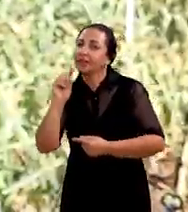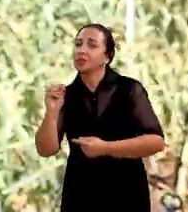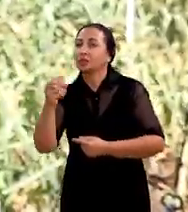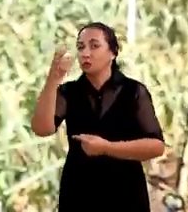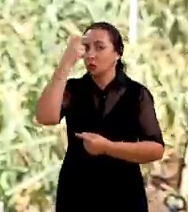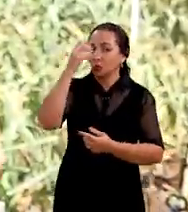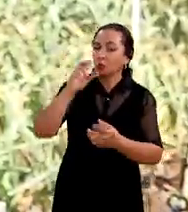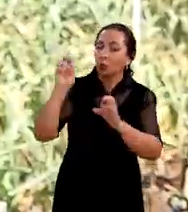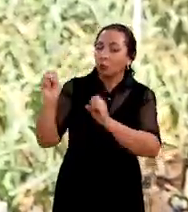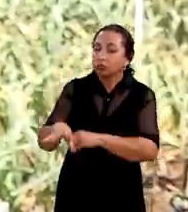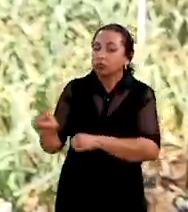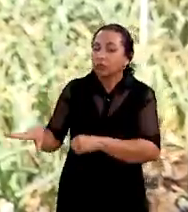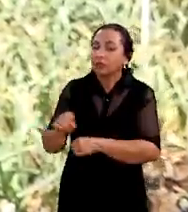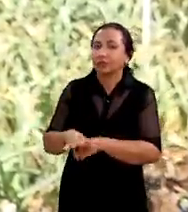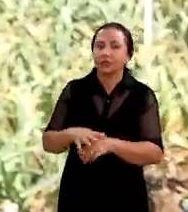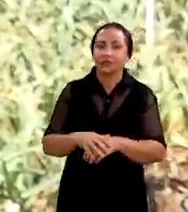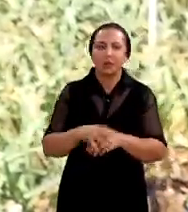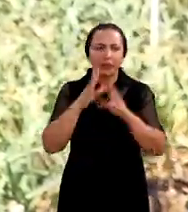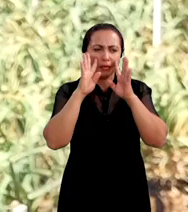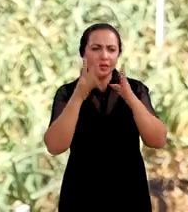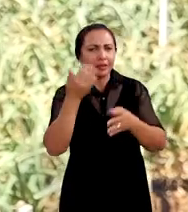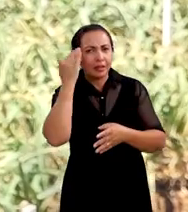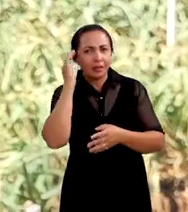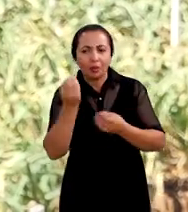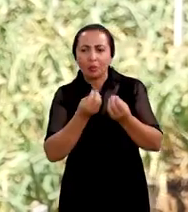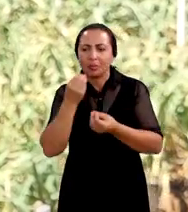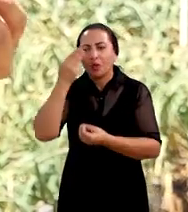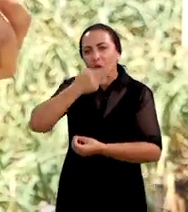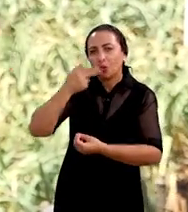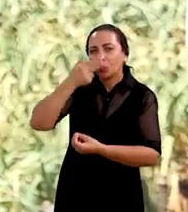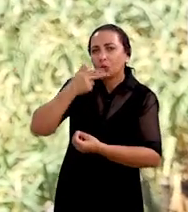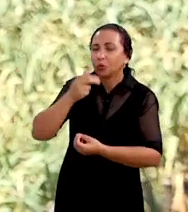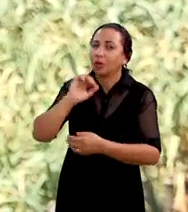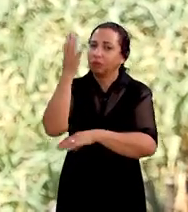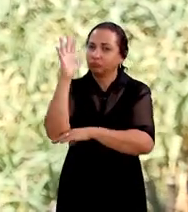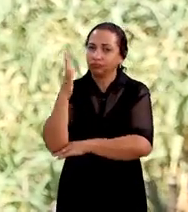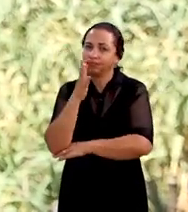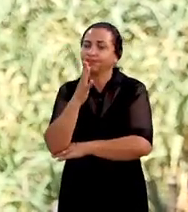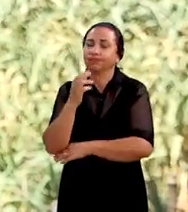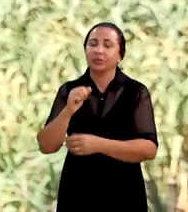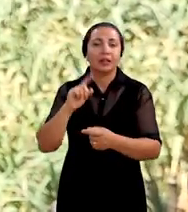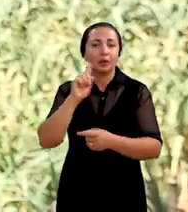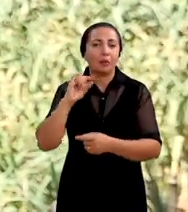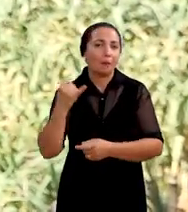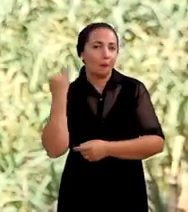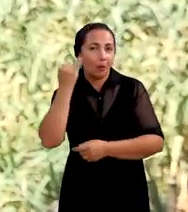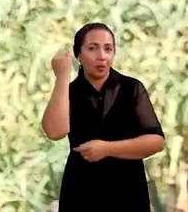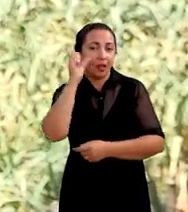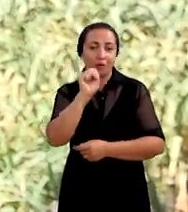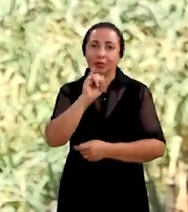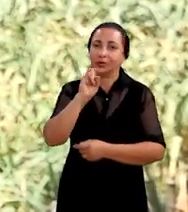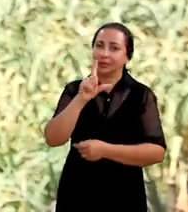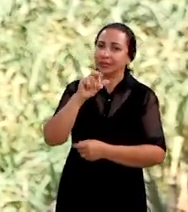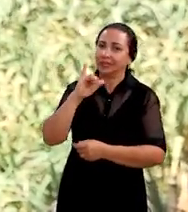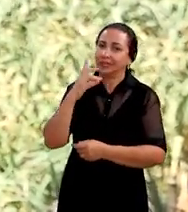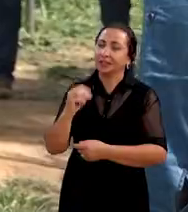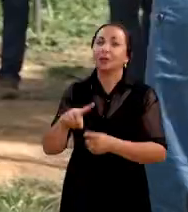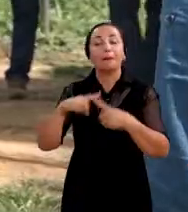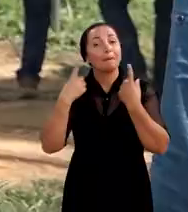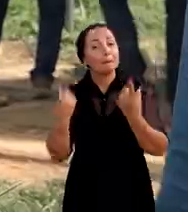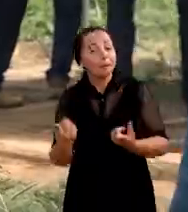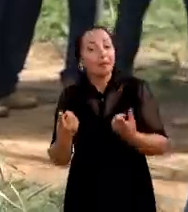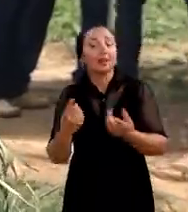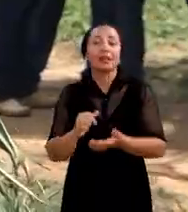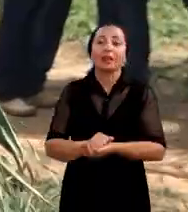silício ele apesar de não ser considerado do ponto de vista nutricional da planta ele não é considerado um elemento essencial nutriente essencial